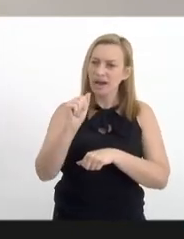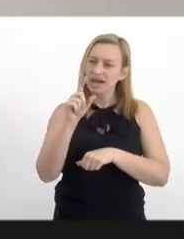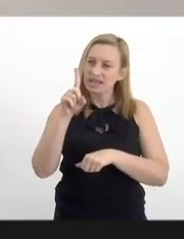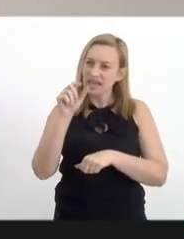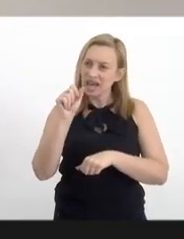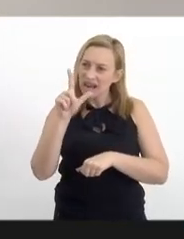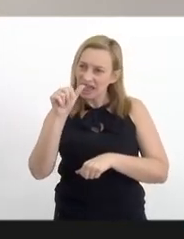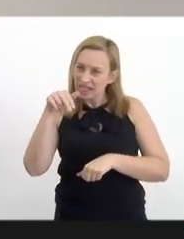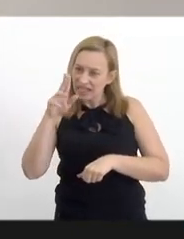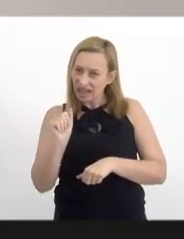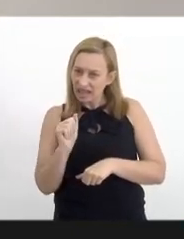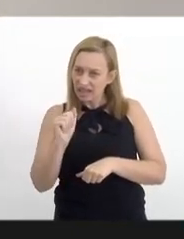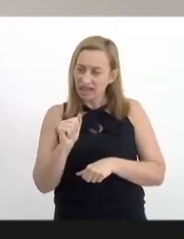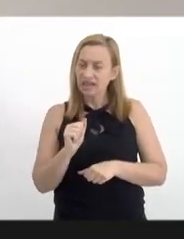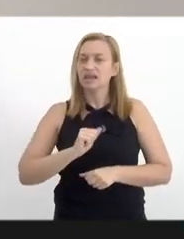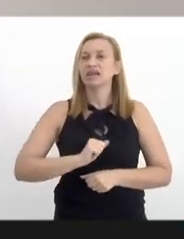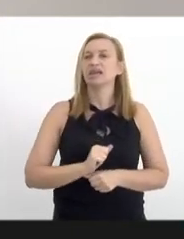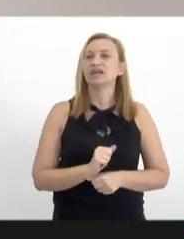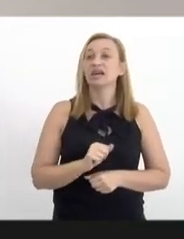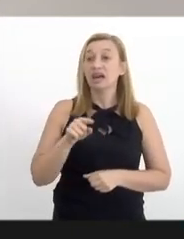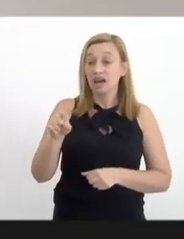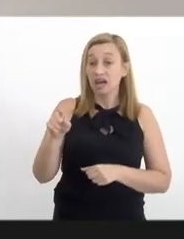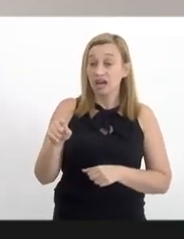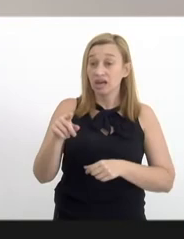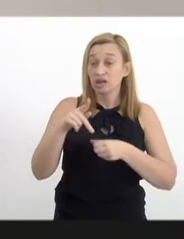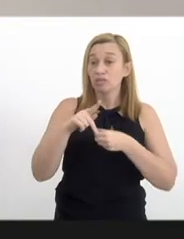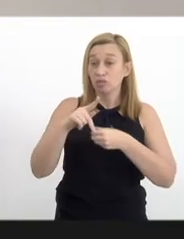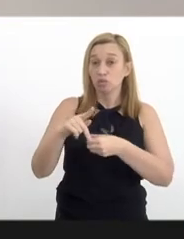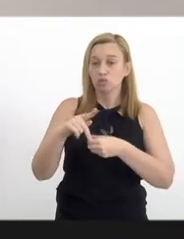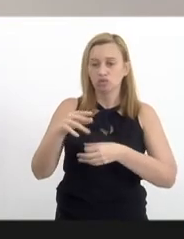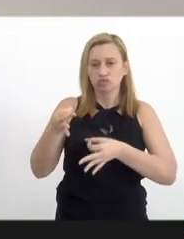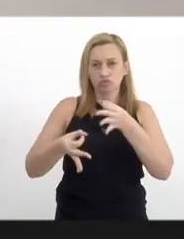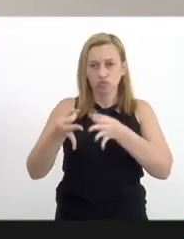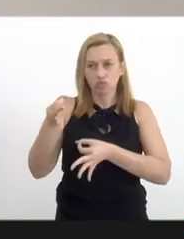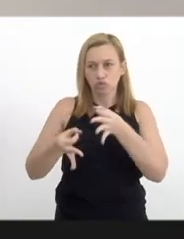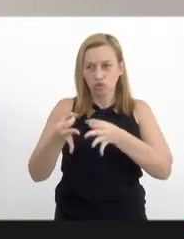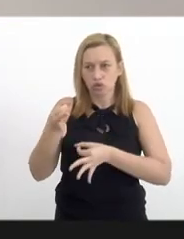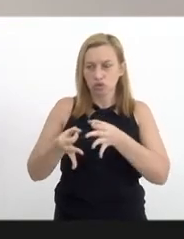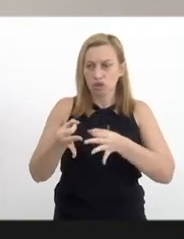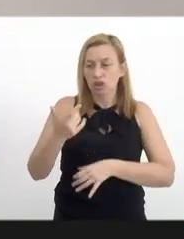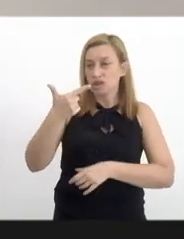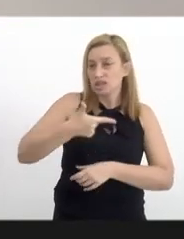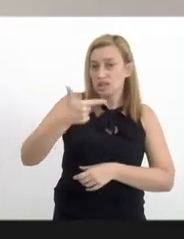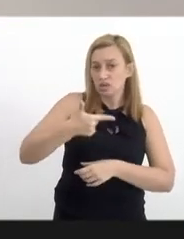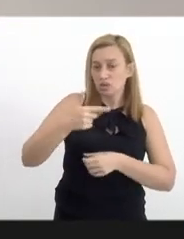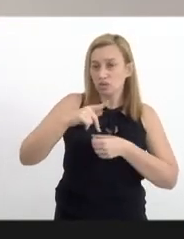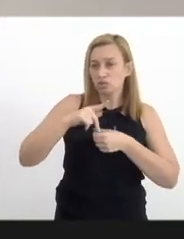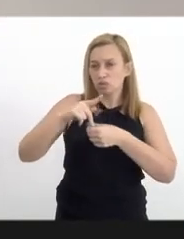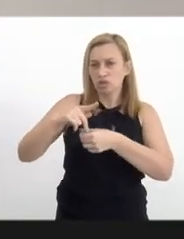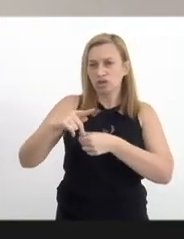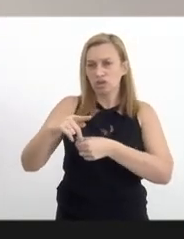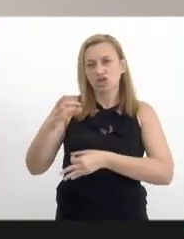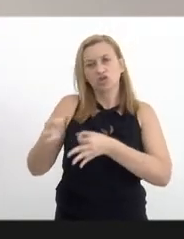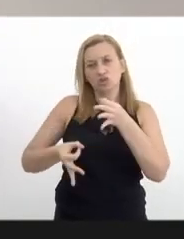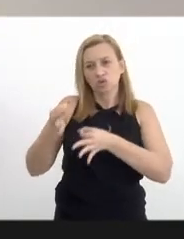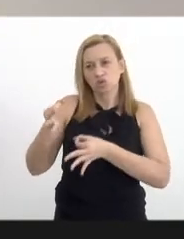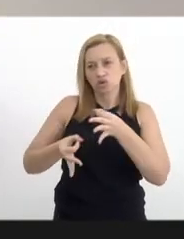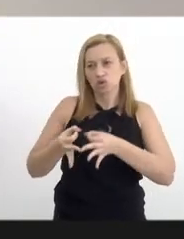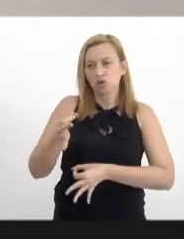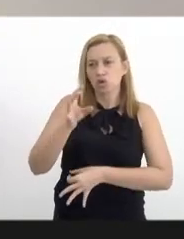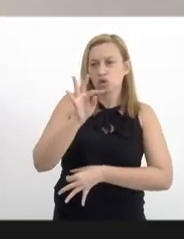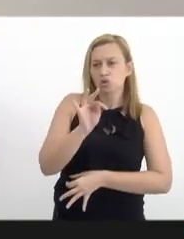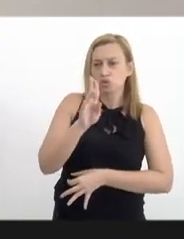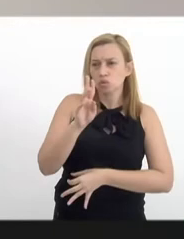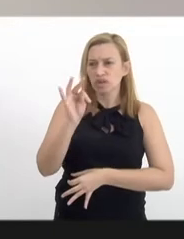Junqueira Aris, ela que é promotora de justiça da segunda promotoria de justiça de tutela